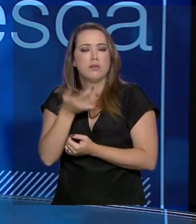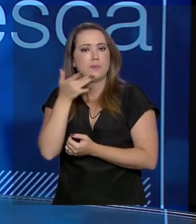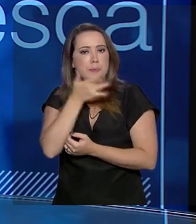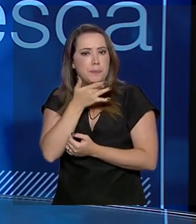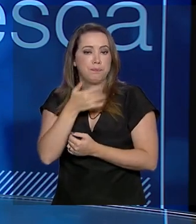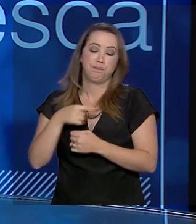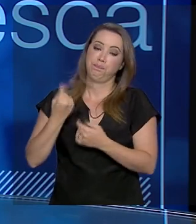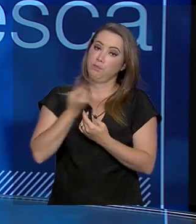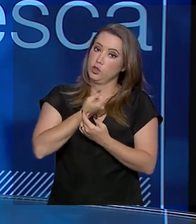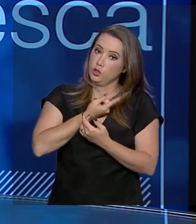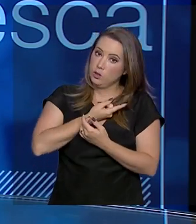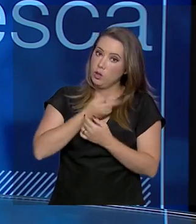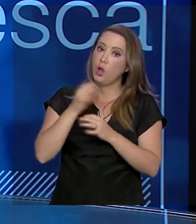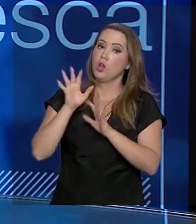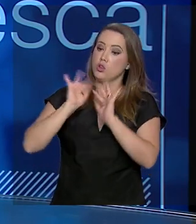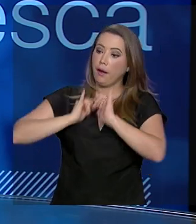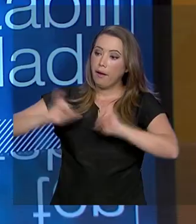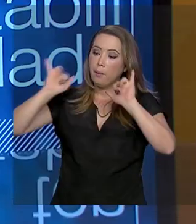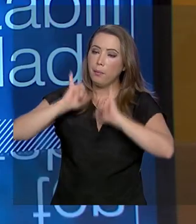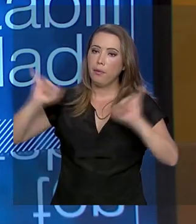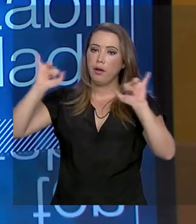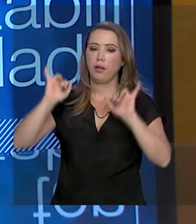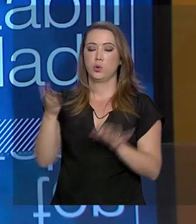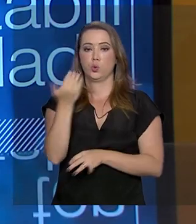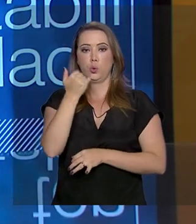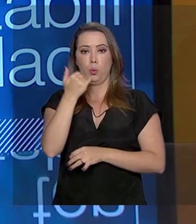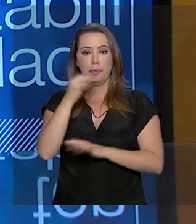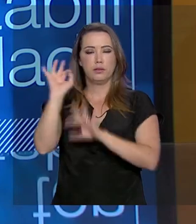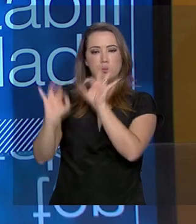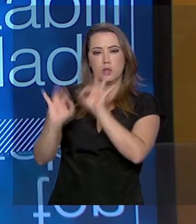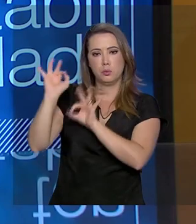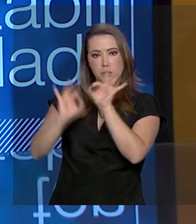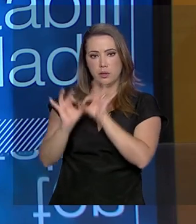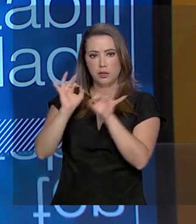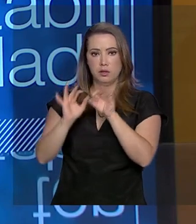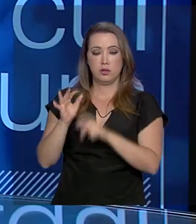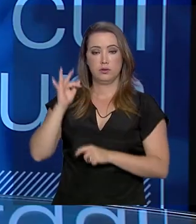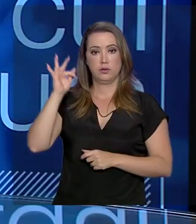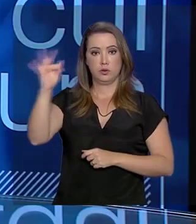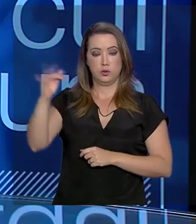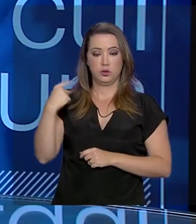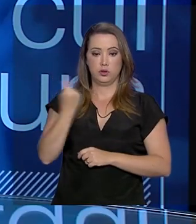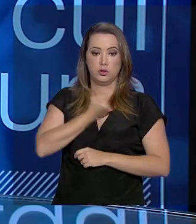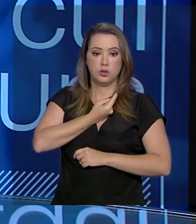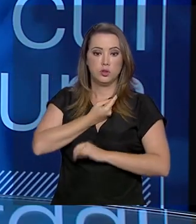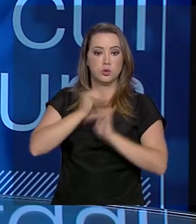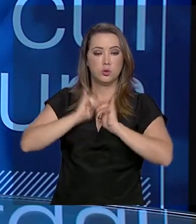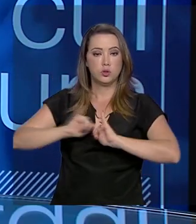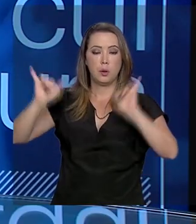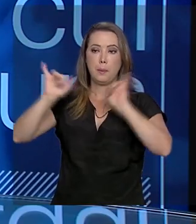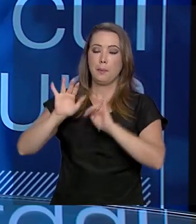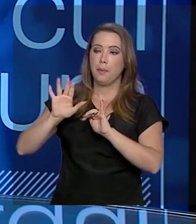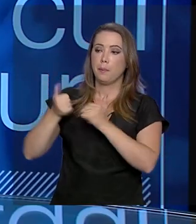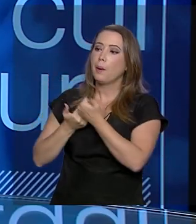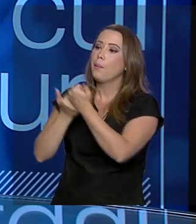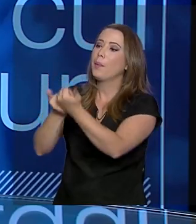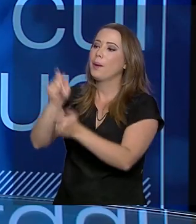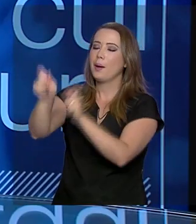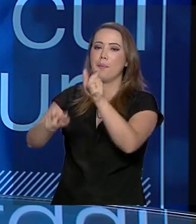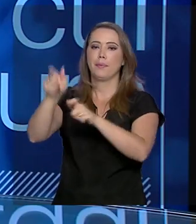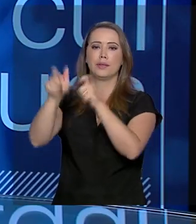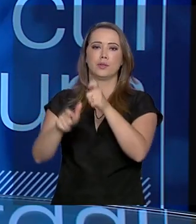tanto de consumo quanto de preparo, que em breve nós lançaremos, justamente para ajudar a dona de casa a